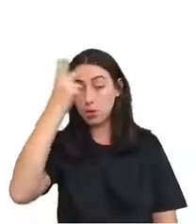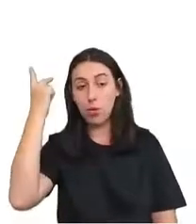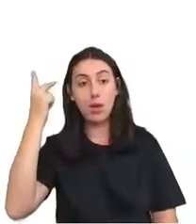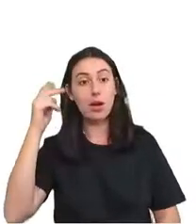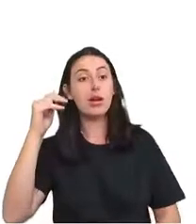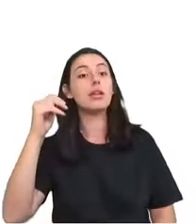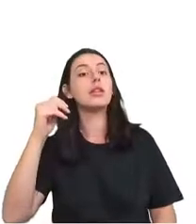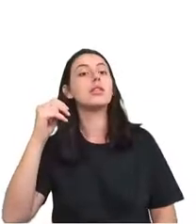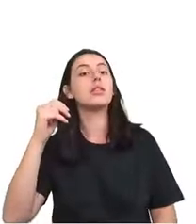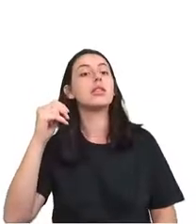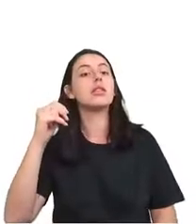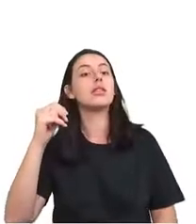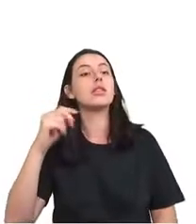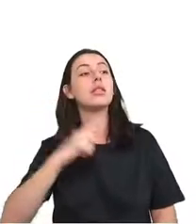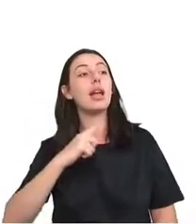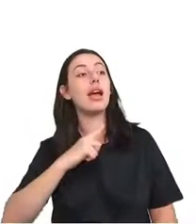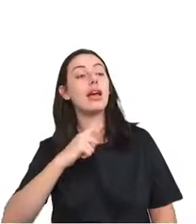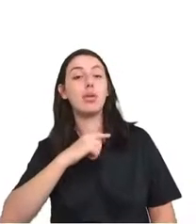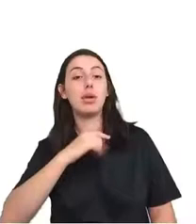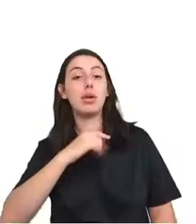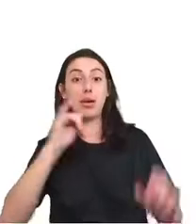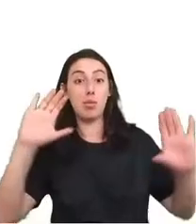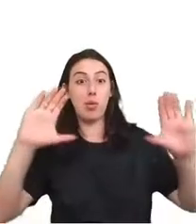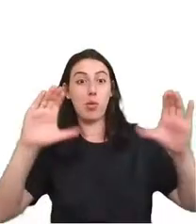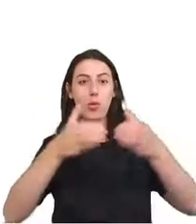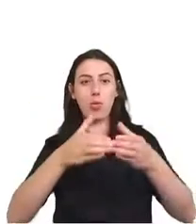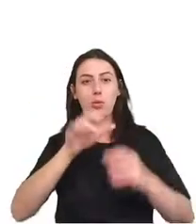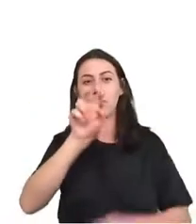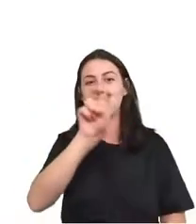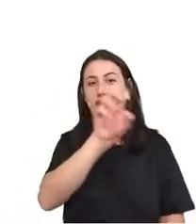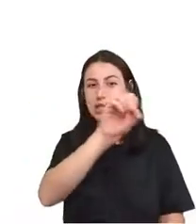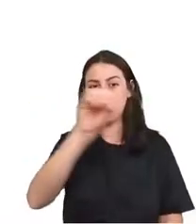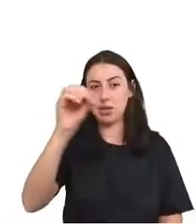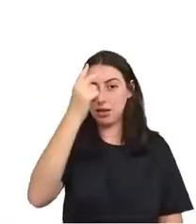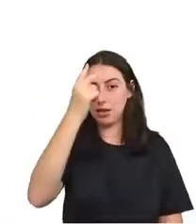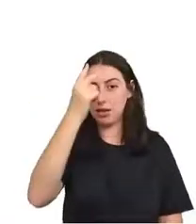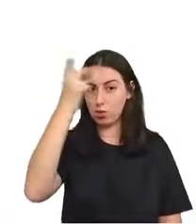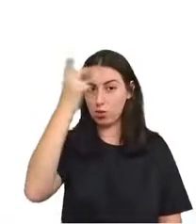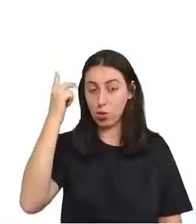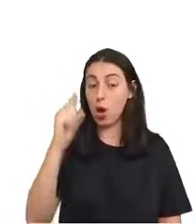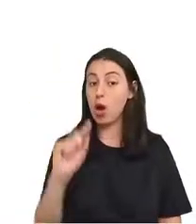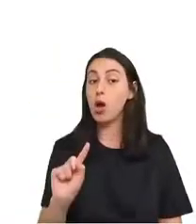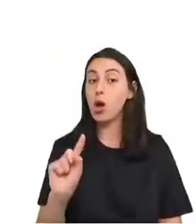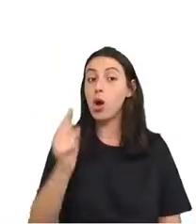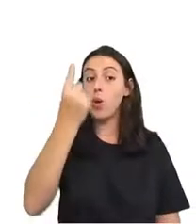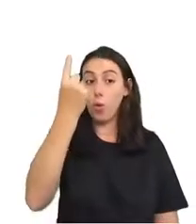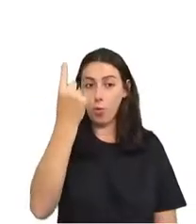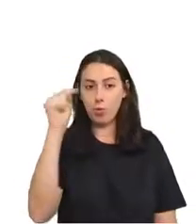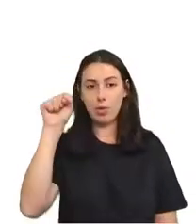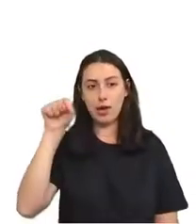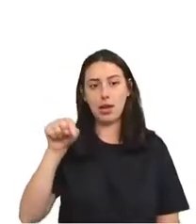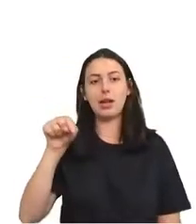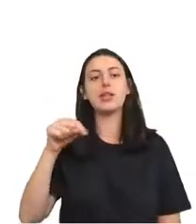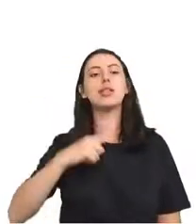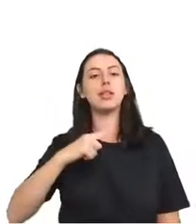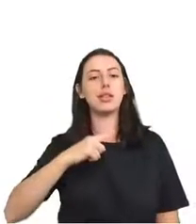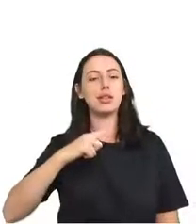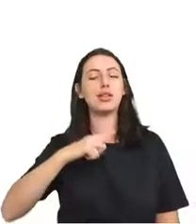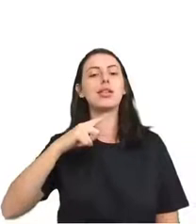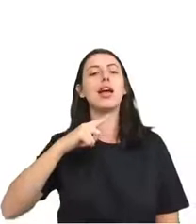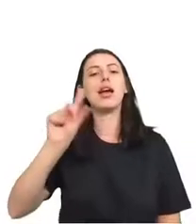pessoas com infecções que não foram registradas. Em Cartoon, os